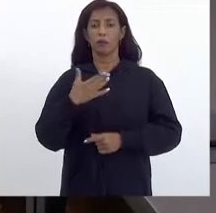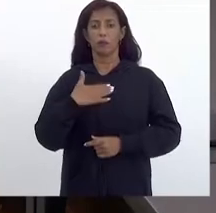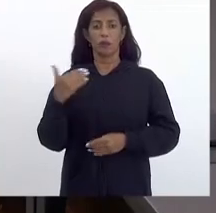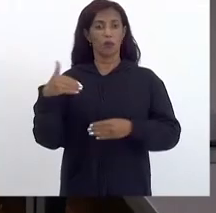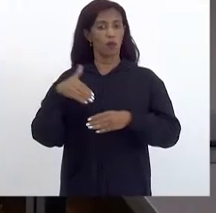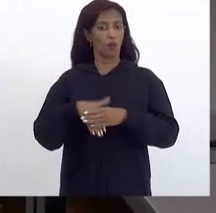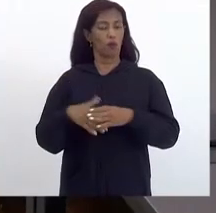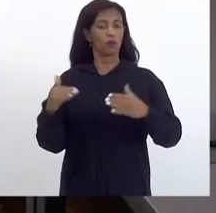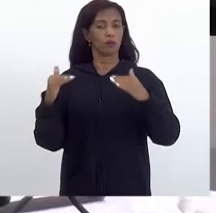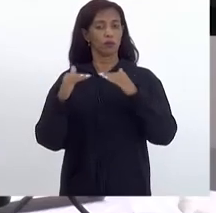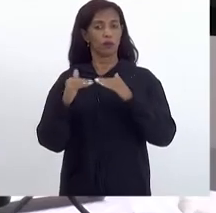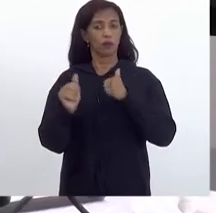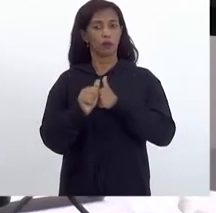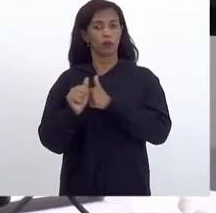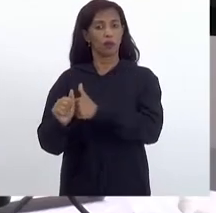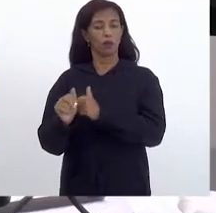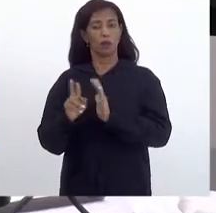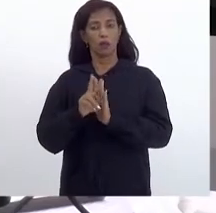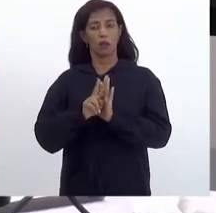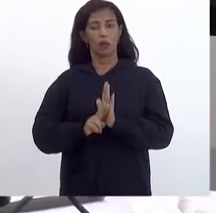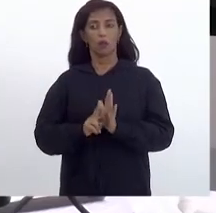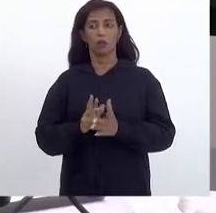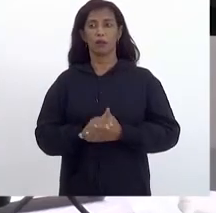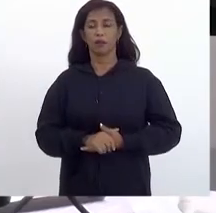voto é favorável acompanhando o relator.